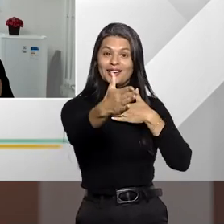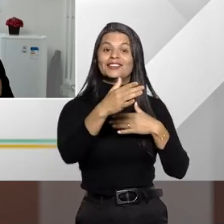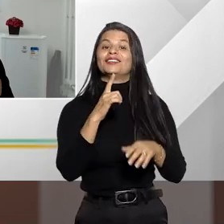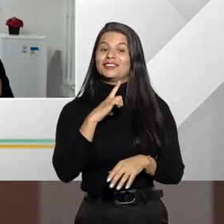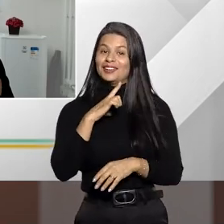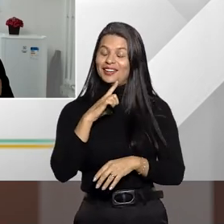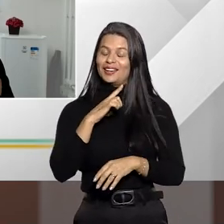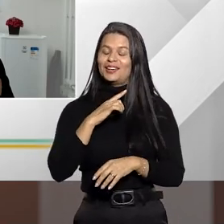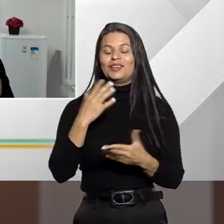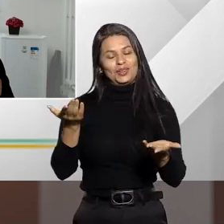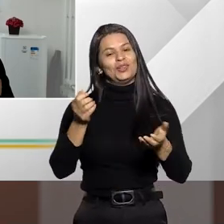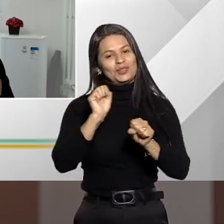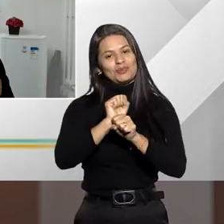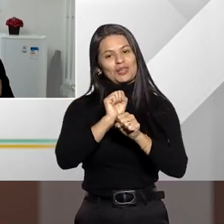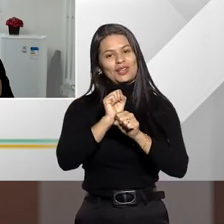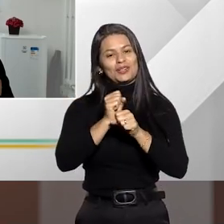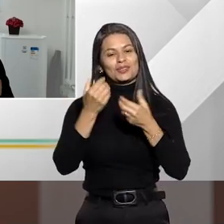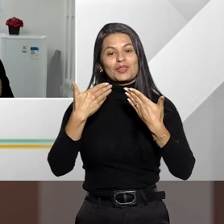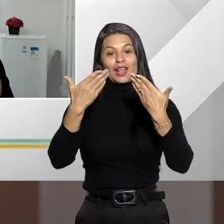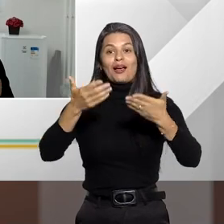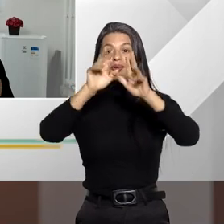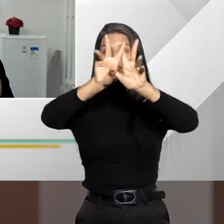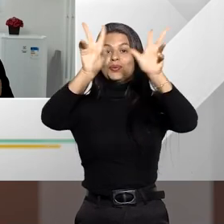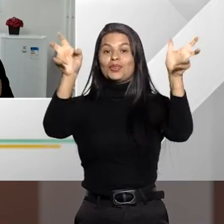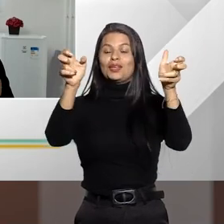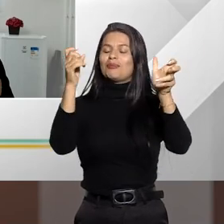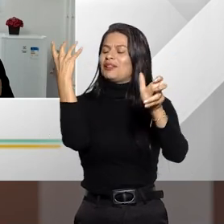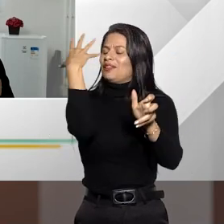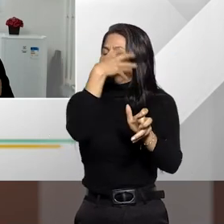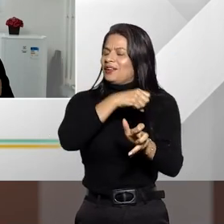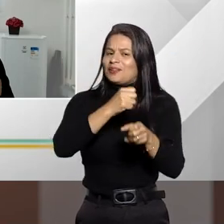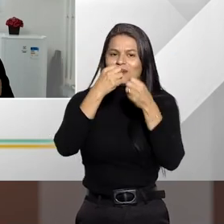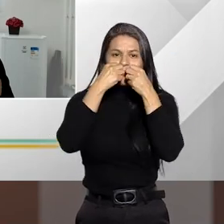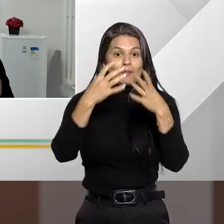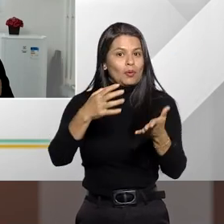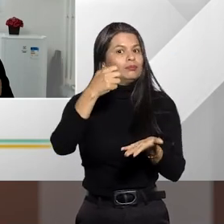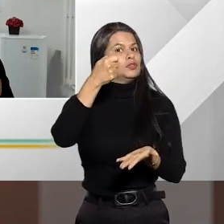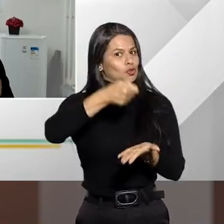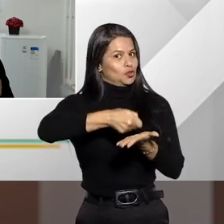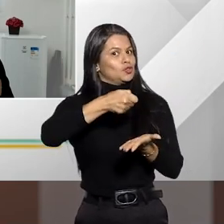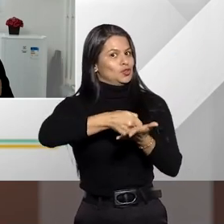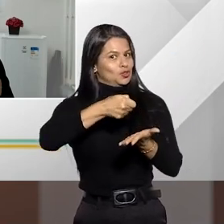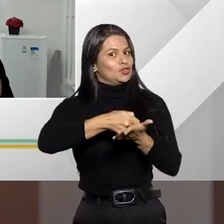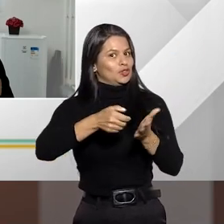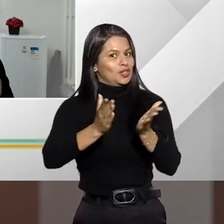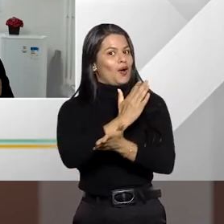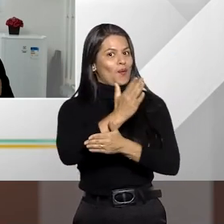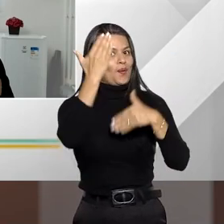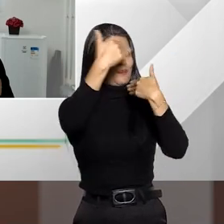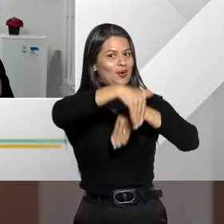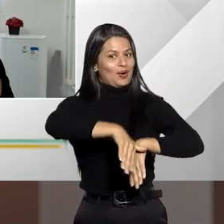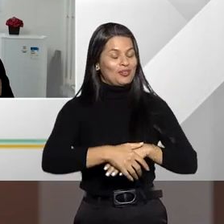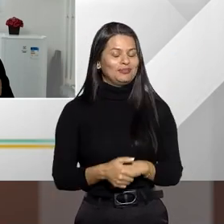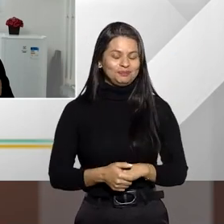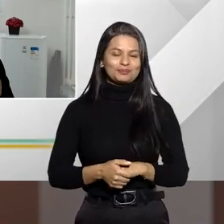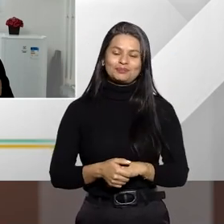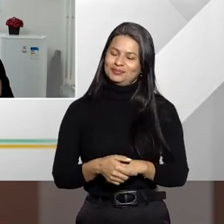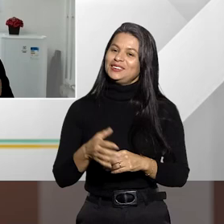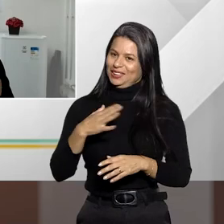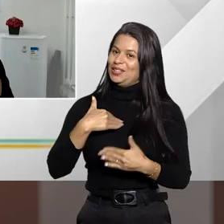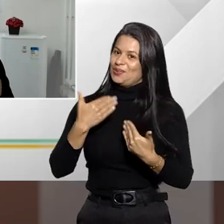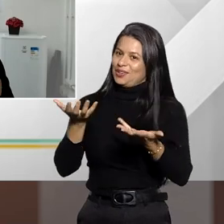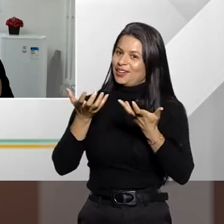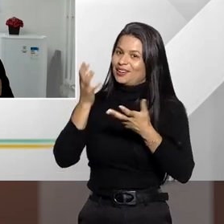realmente contribuir com esse tema, que é um tema lindíssimo e muito cobrado dos sertães. Oba, quero aprender com